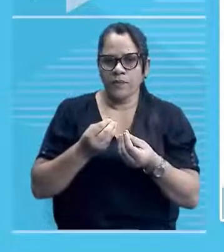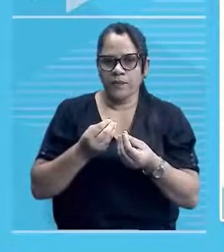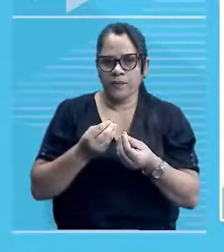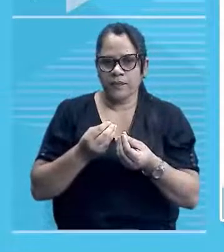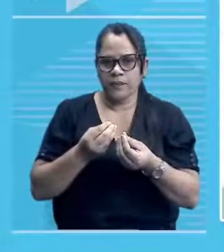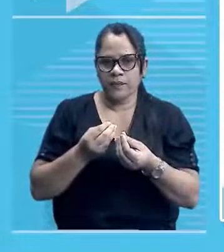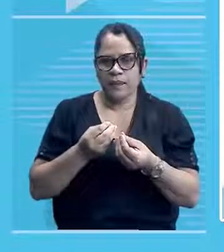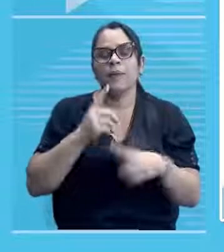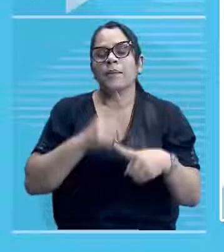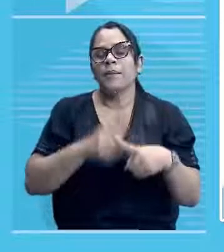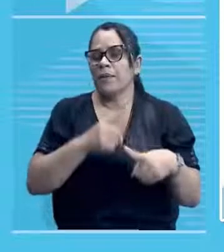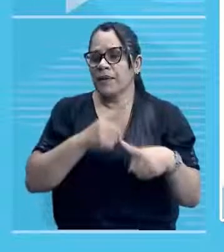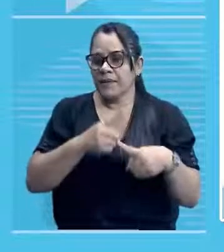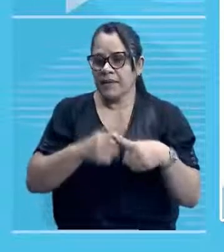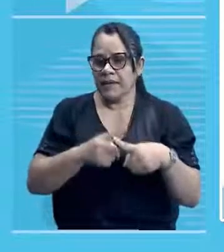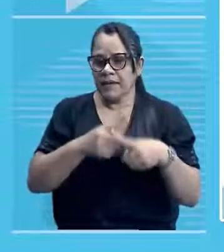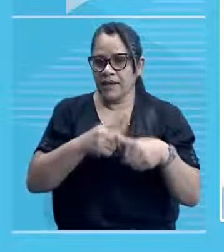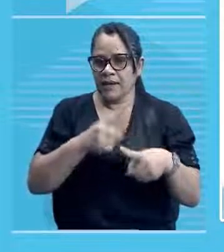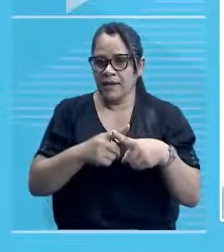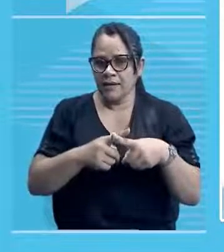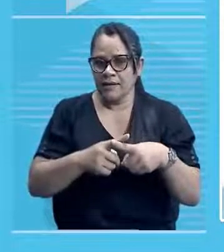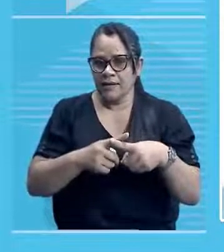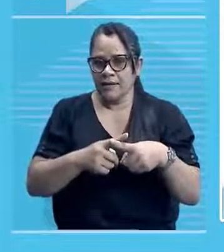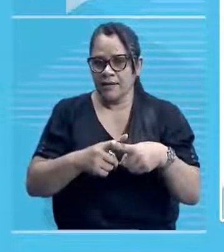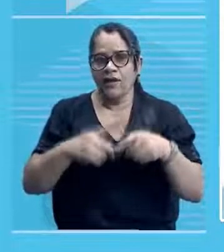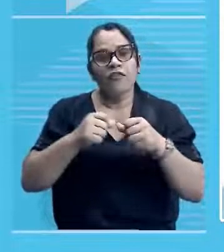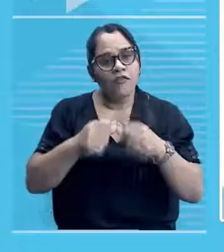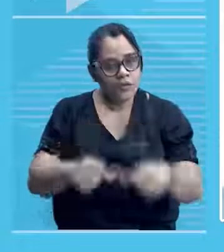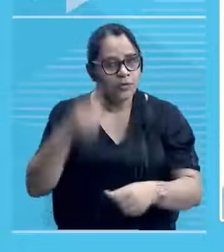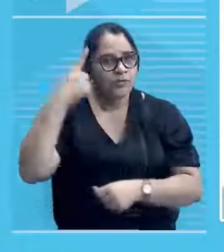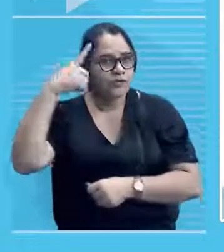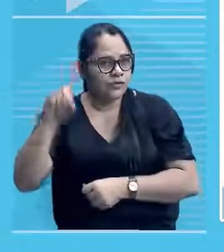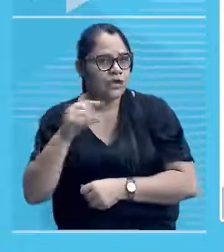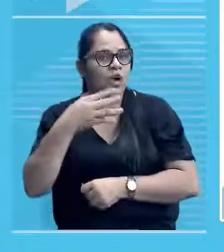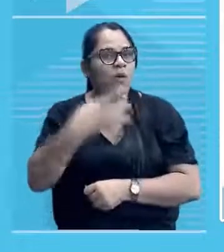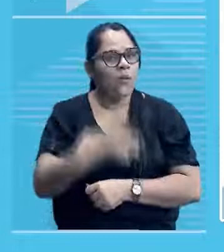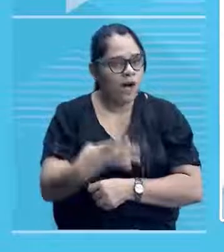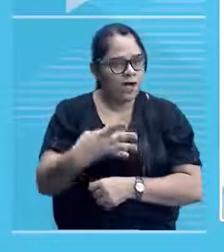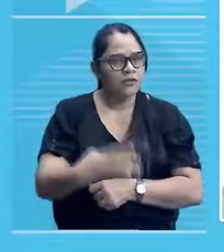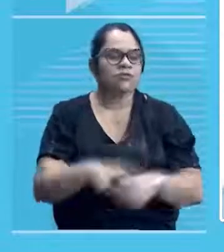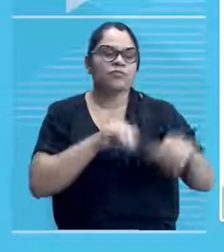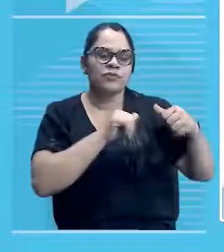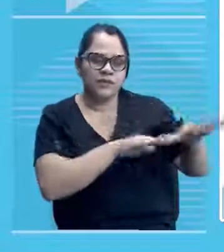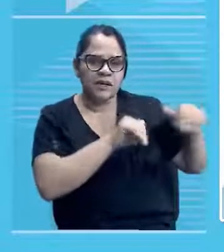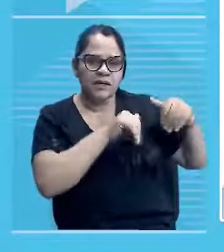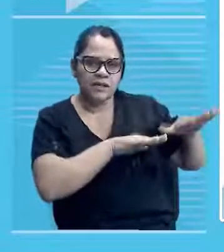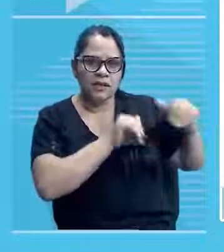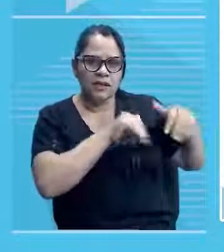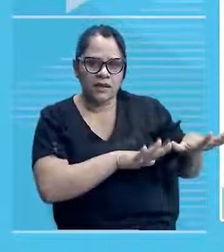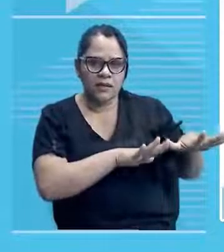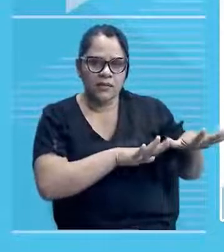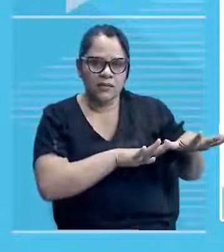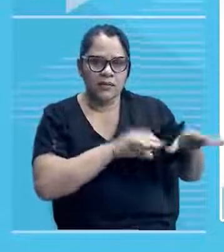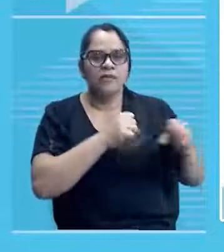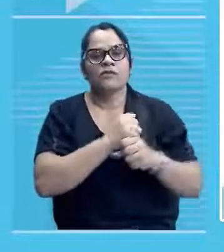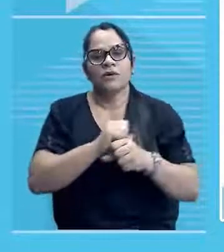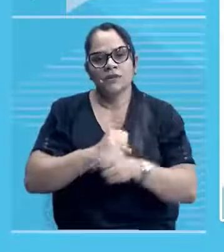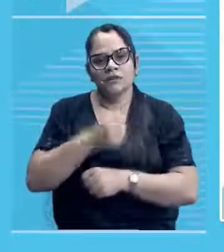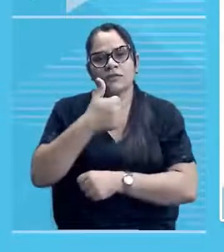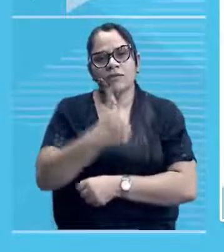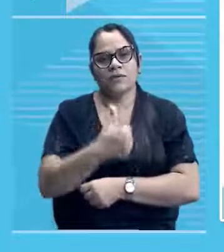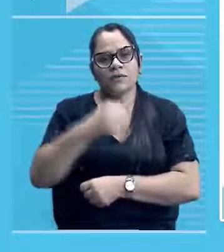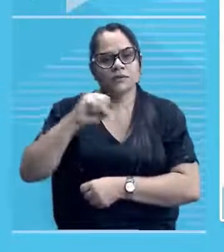Isso porque foi em 4 de setembro, né? Por isso o nome 4 de setembro de 1889,